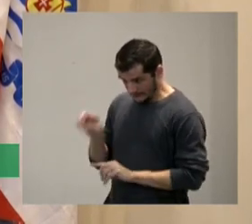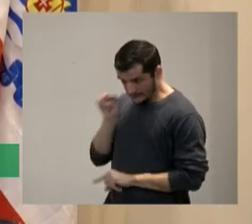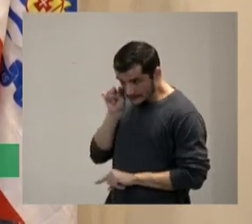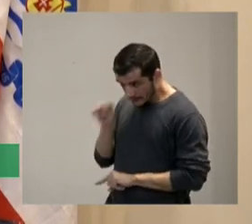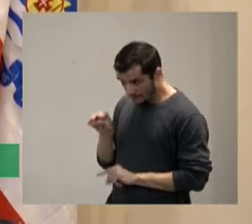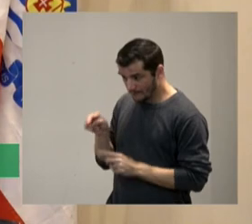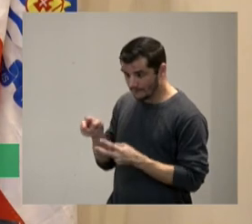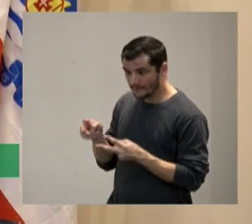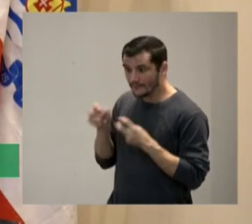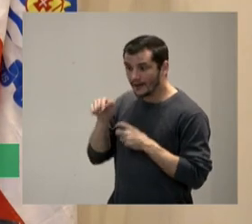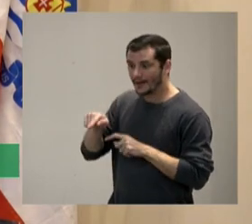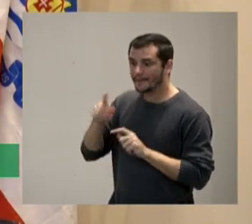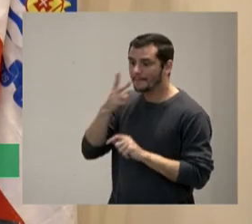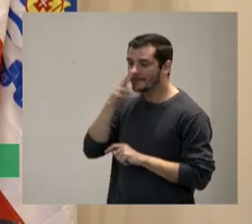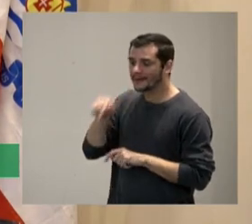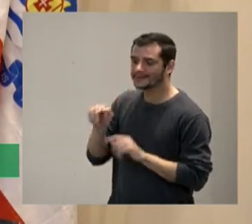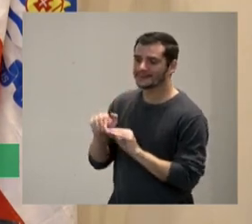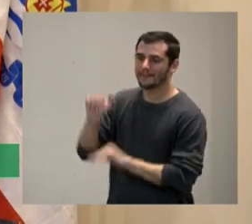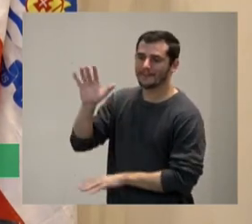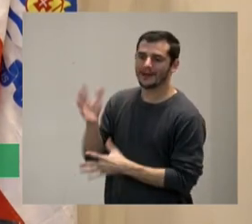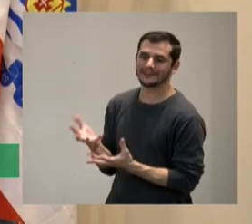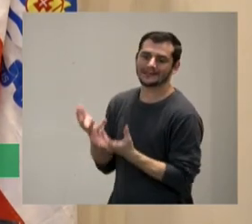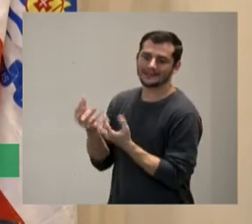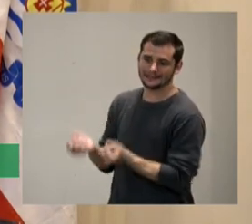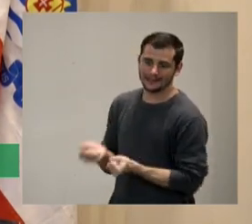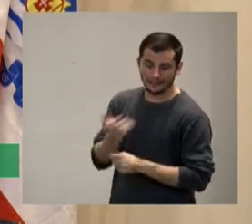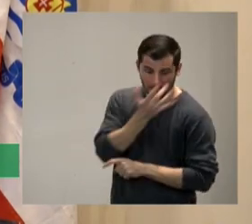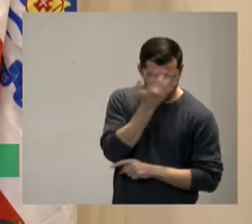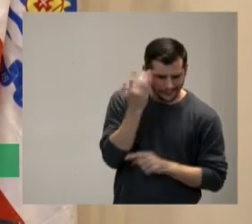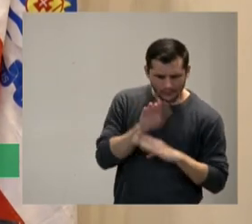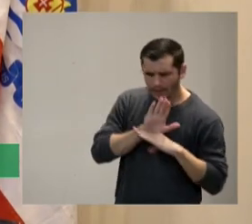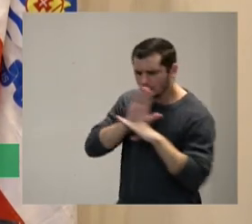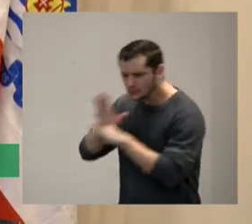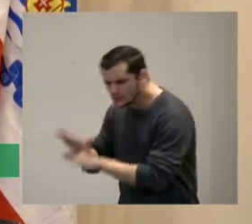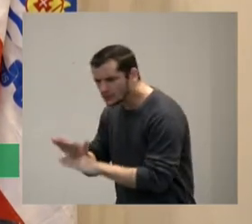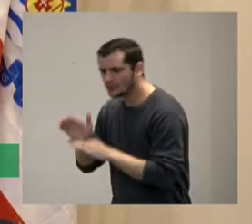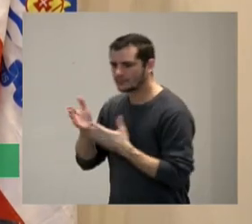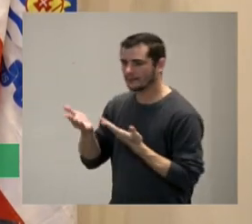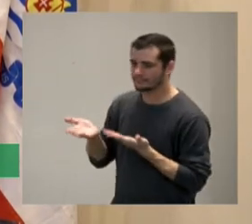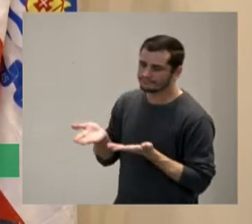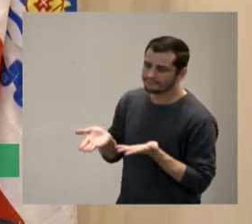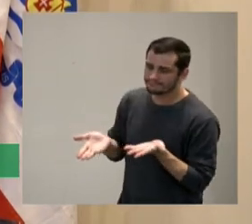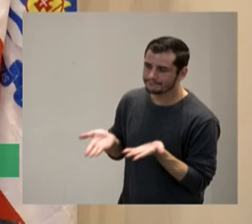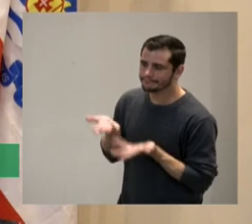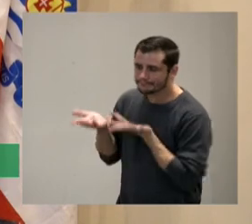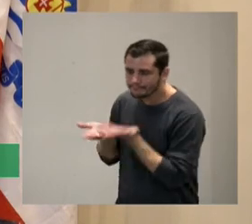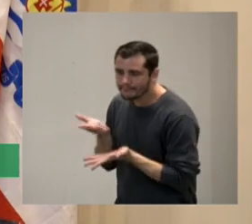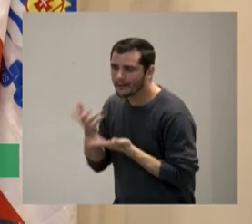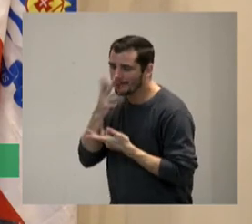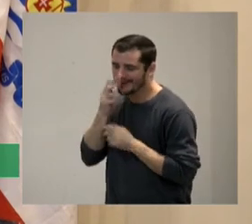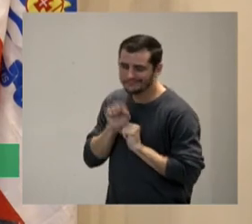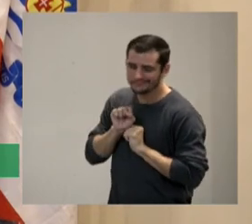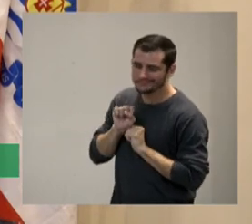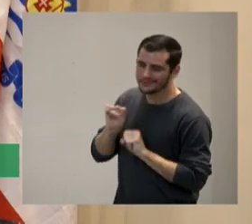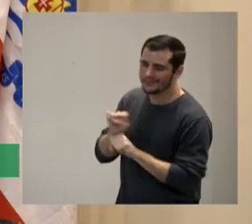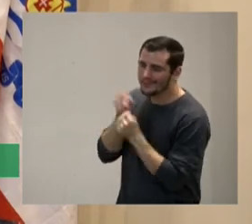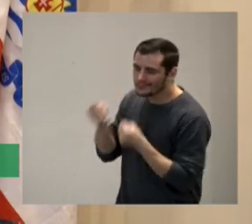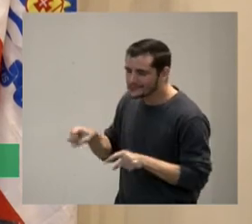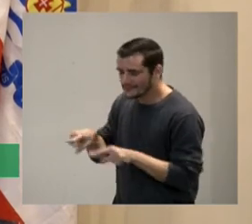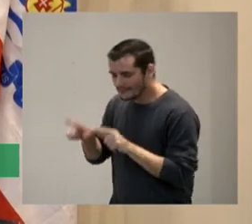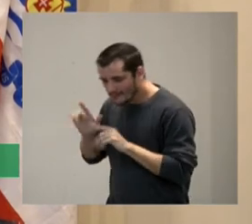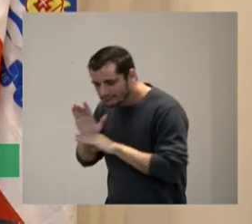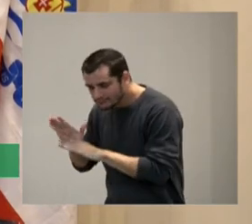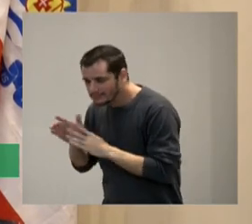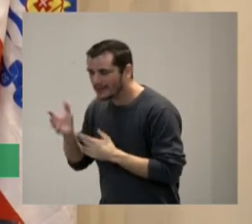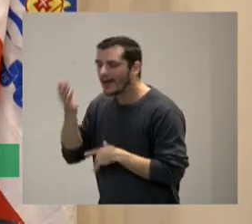super aceita as pessoas ajudam vão lá fazem o possível entendem vamos